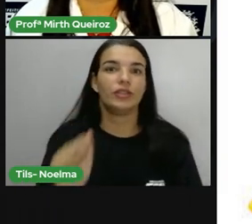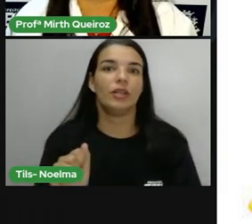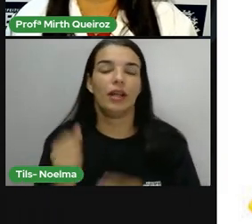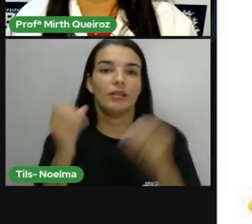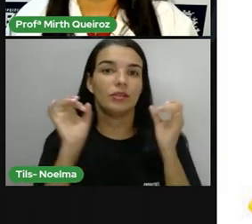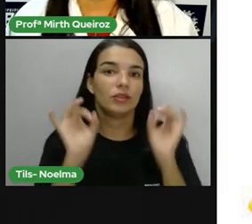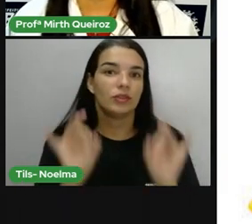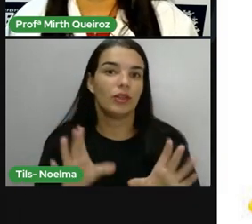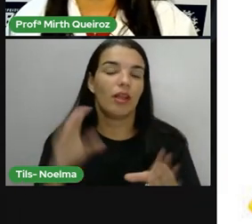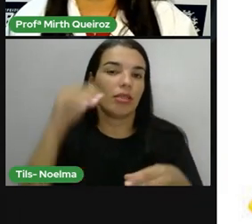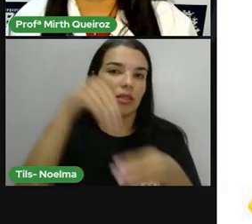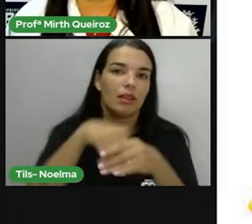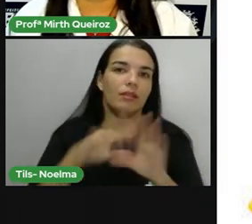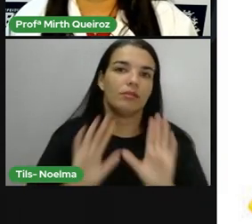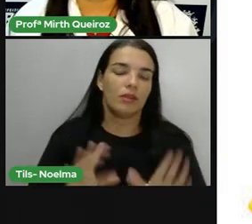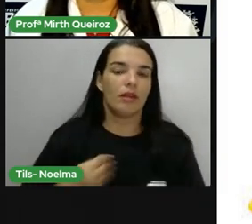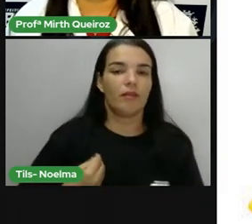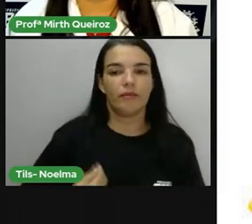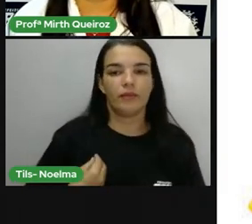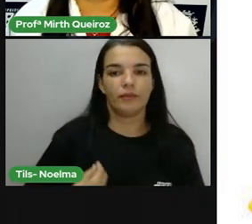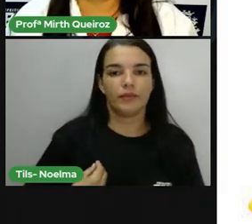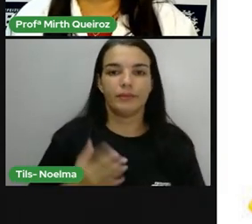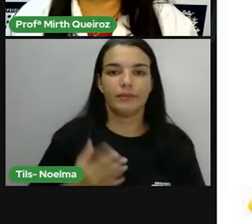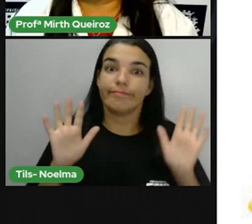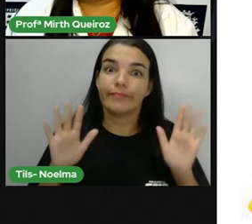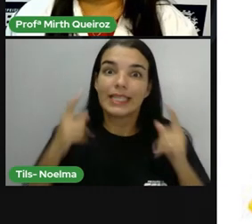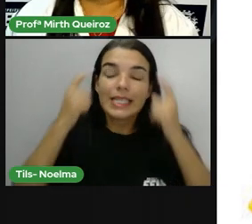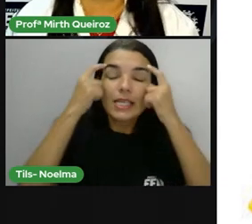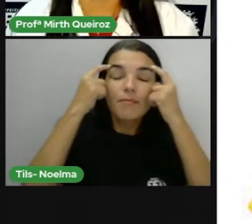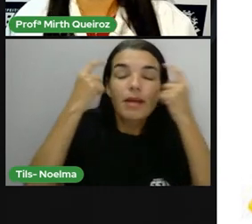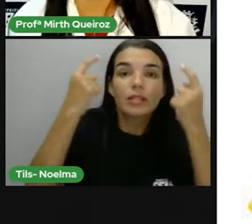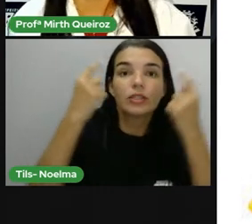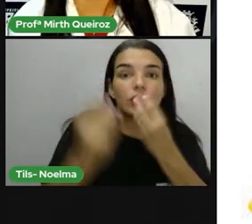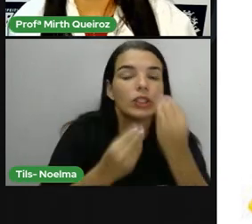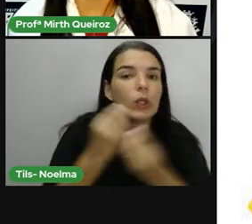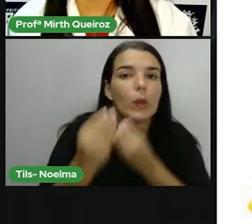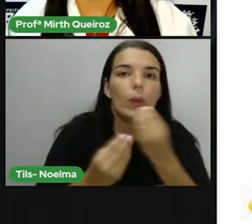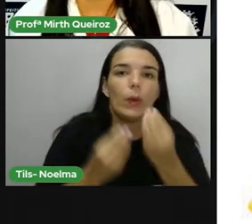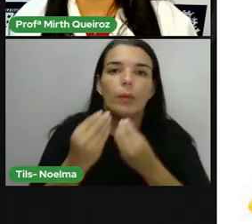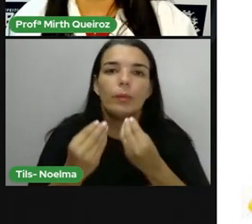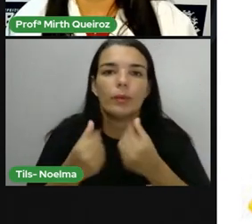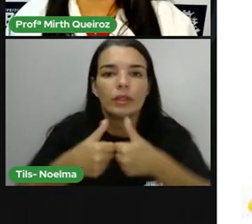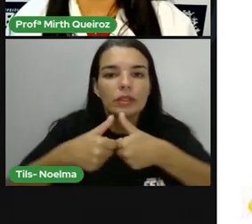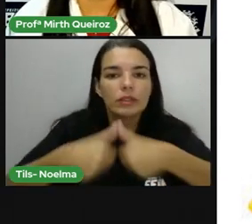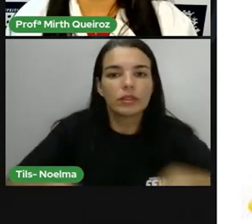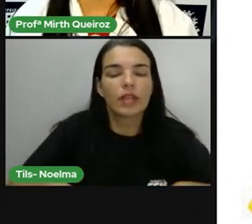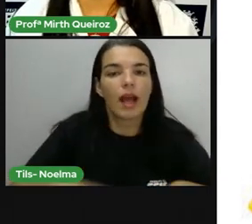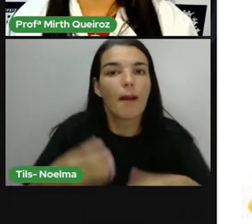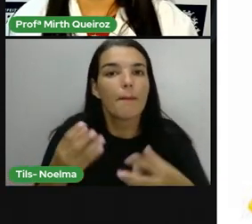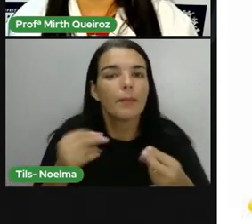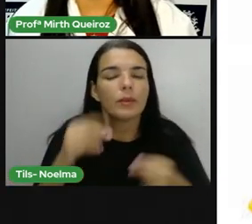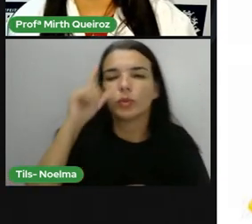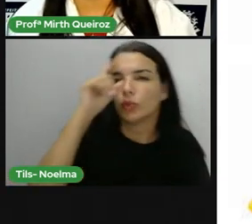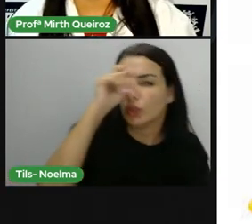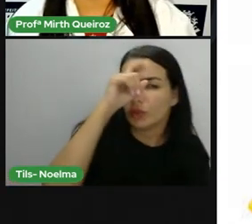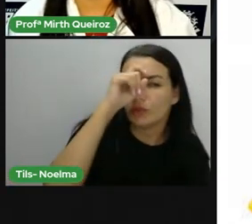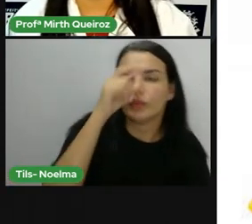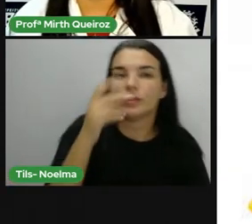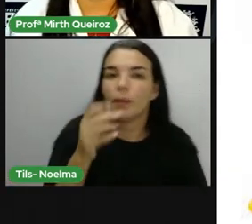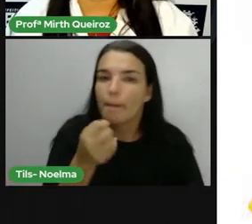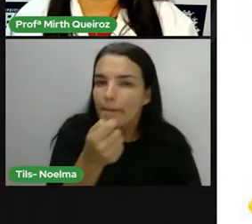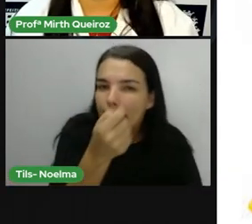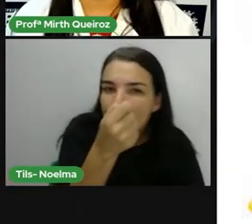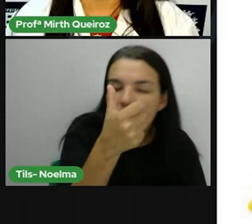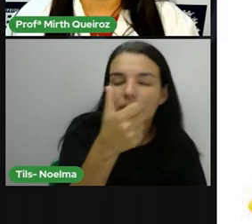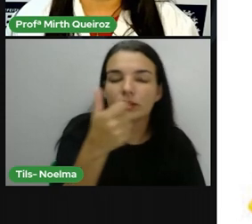caatinga, né? E desses aí, 40 vivem só nesse bioma, isso significa que, caso